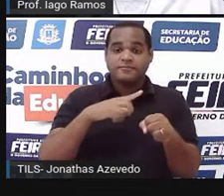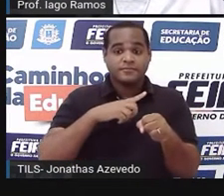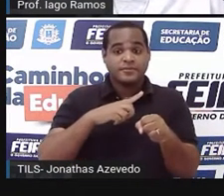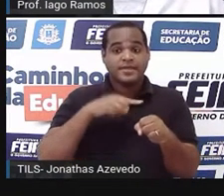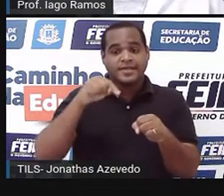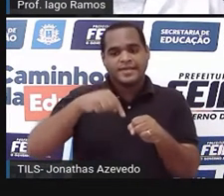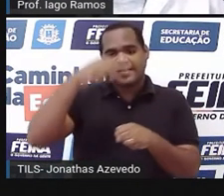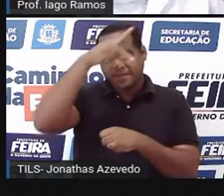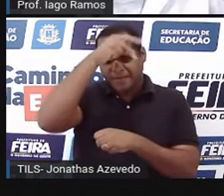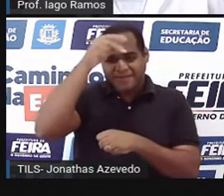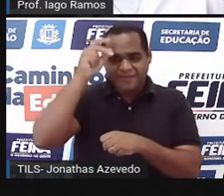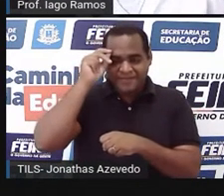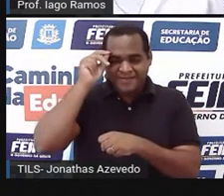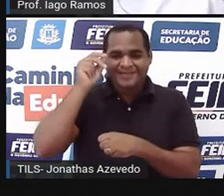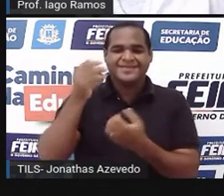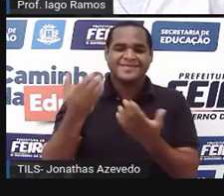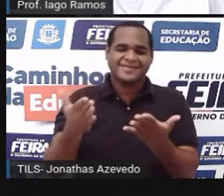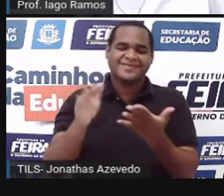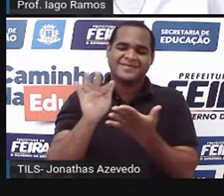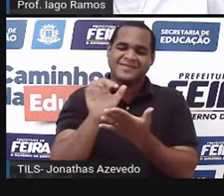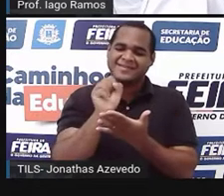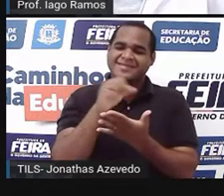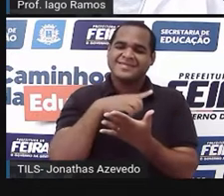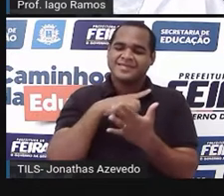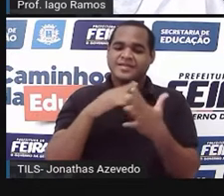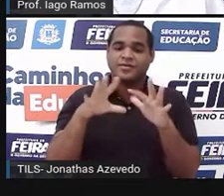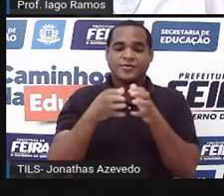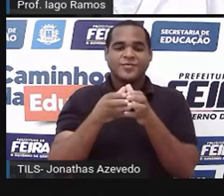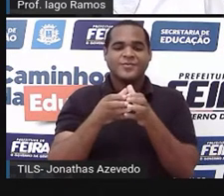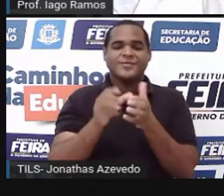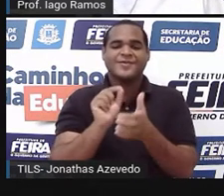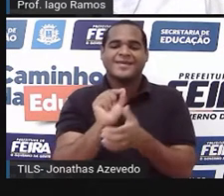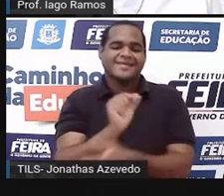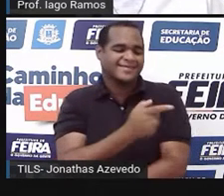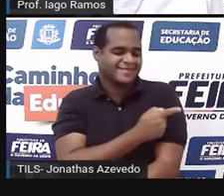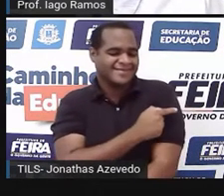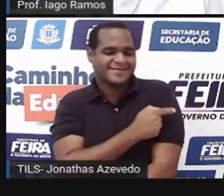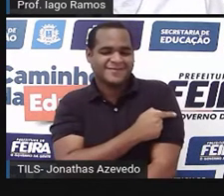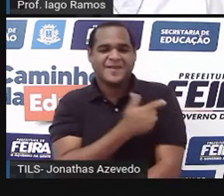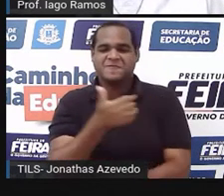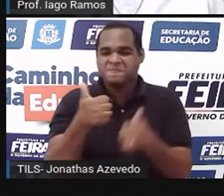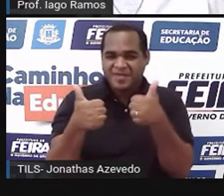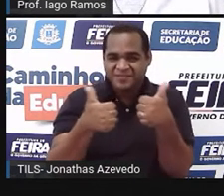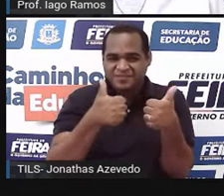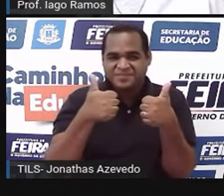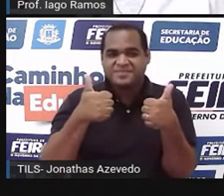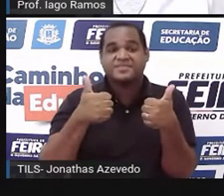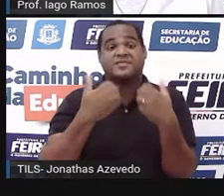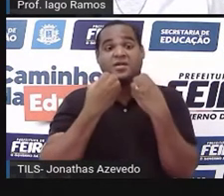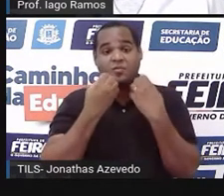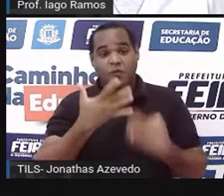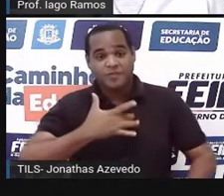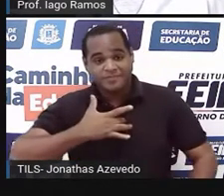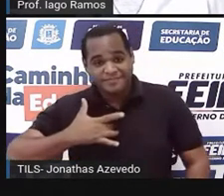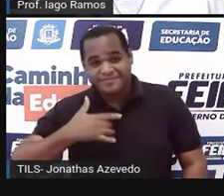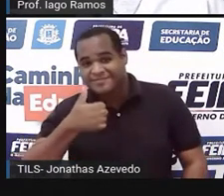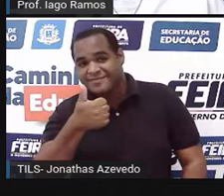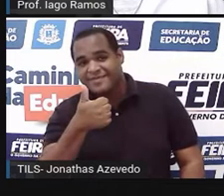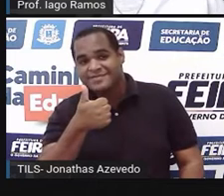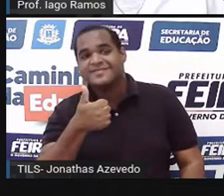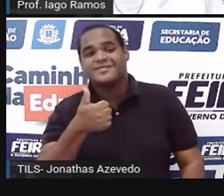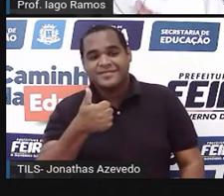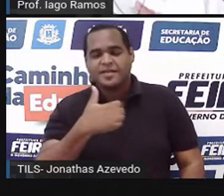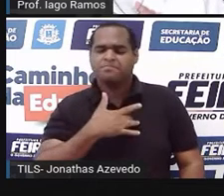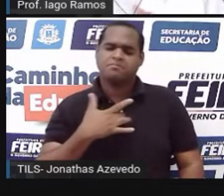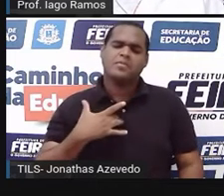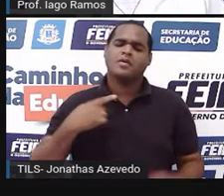municipal de ensino das turminhas de sétimo ano, belezinha? Tudo bem contigo aí do outro lado? Tudo